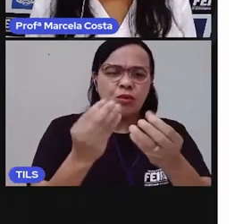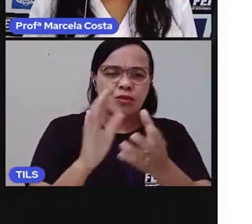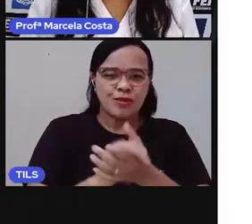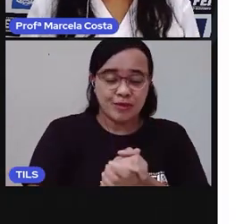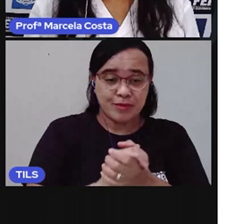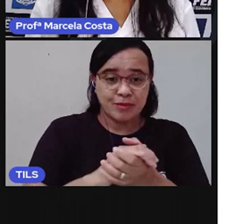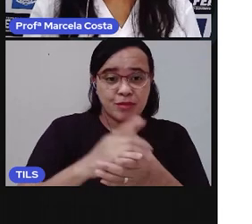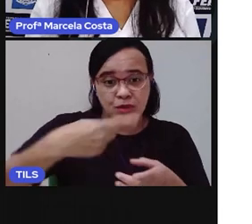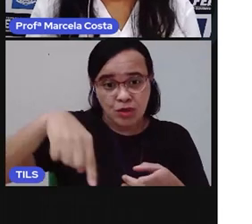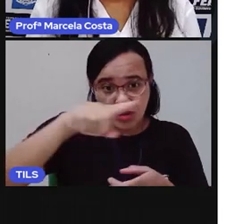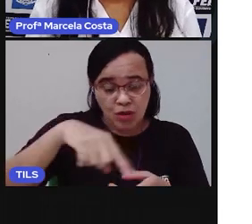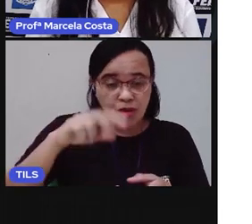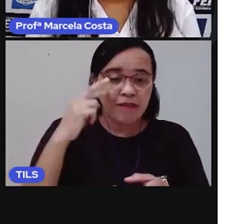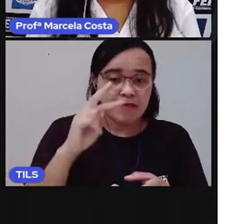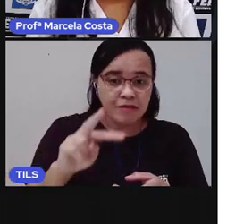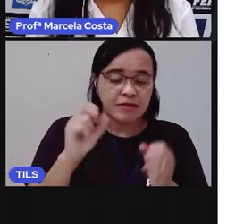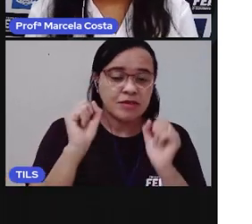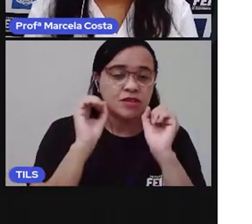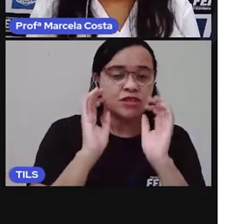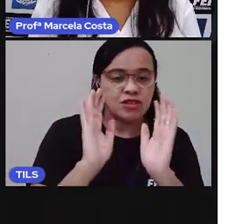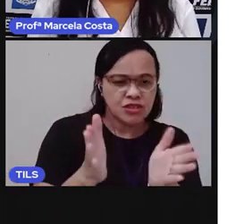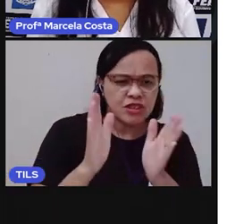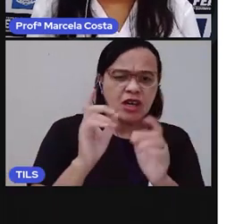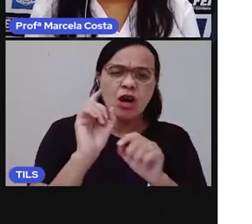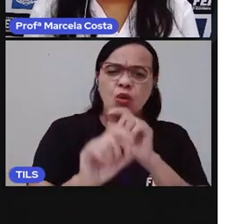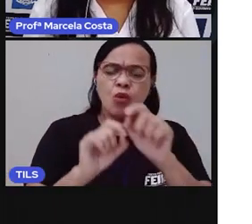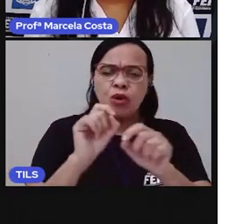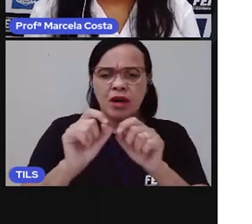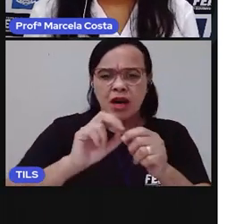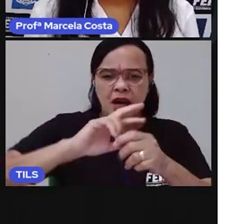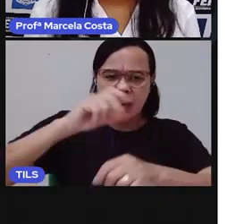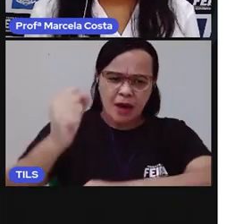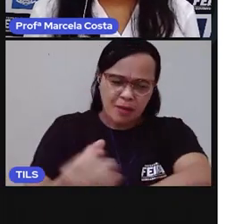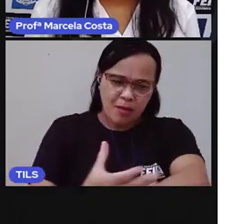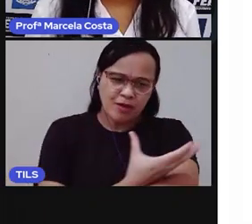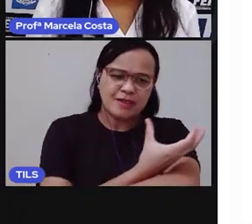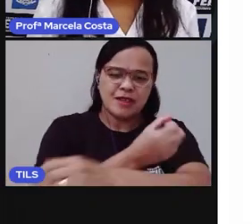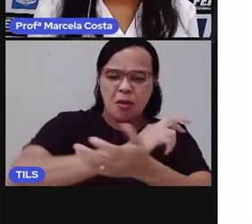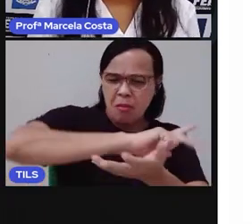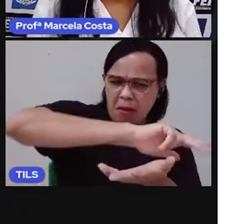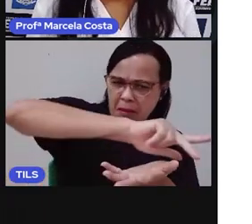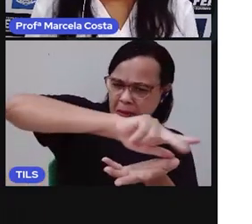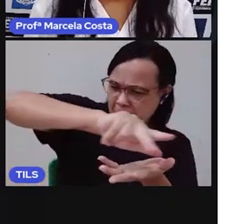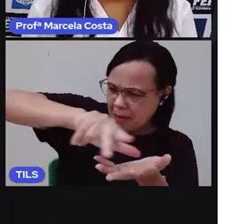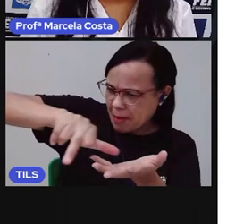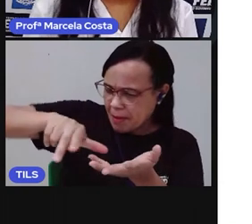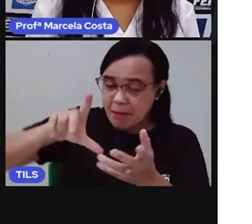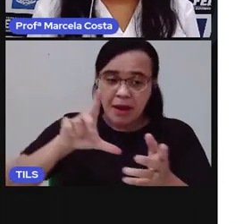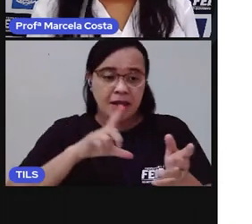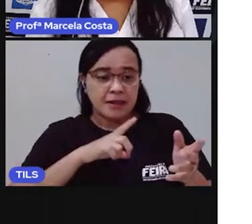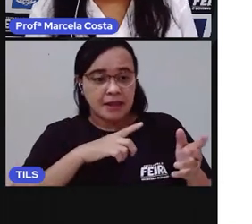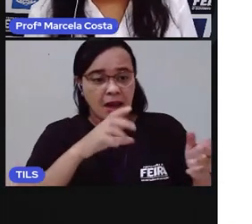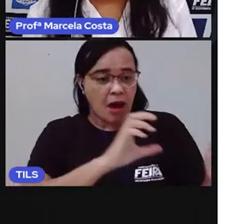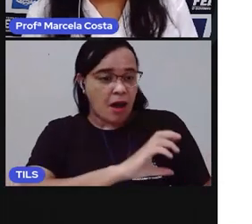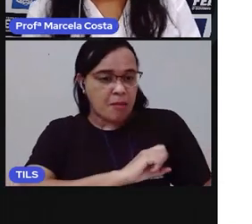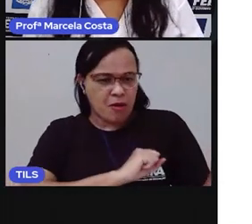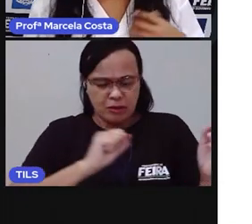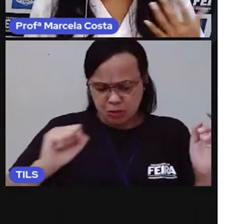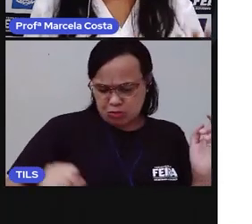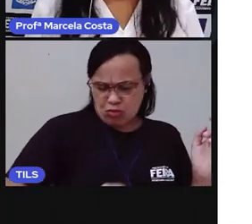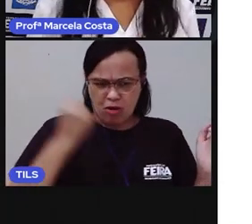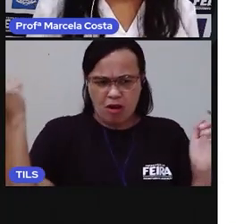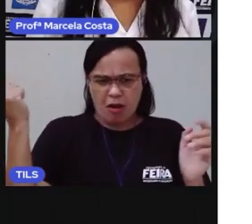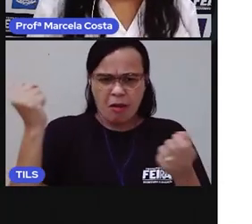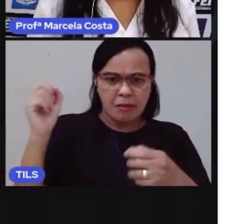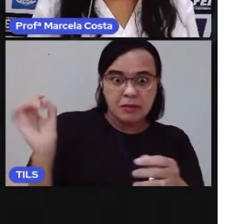viu que existem diferentes emoções, né? Que Ciências Humanas têm diferentes emoções. Amor, raiva,